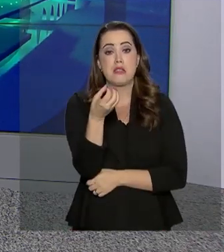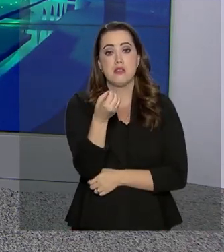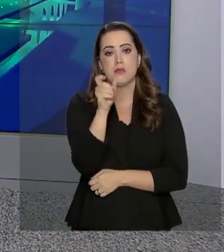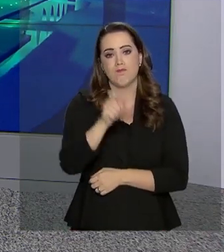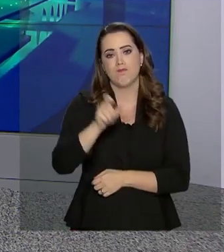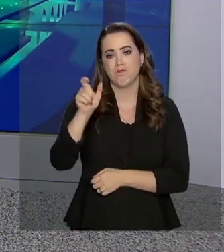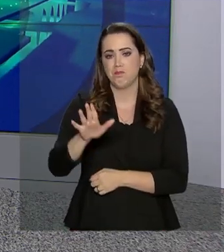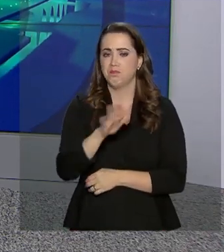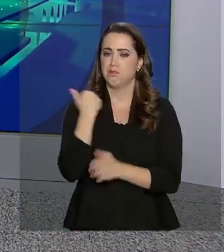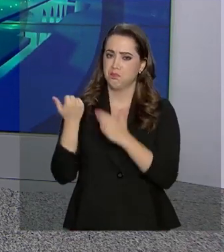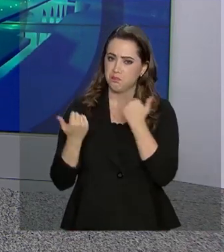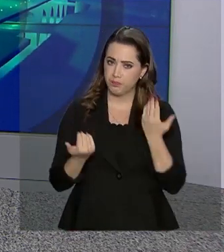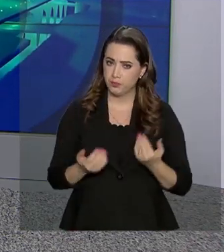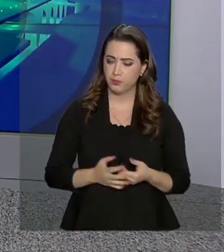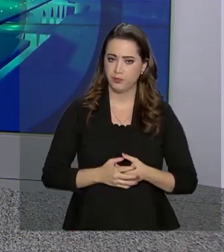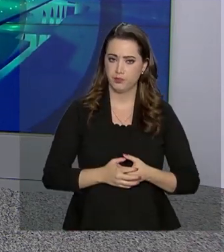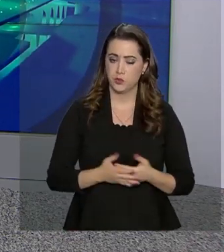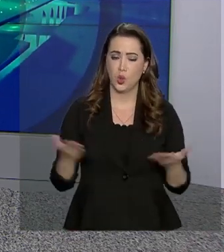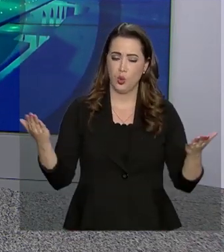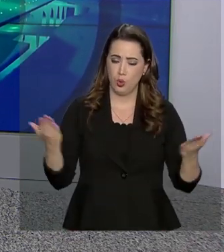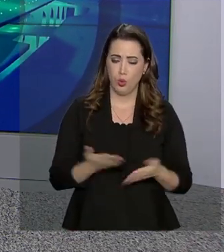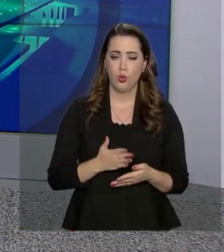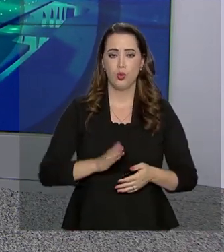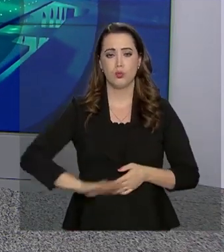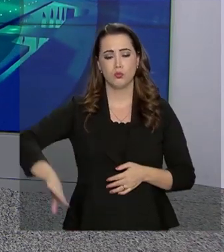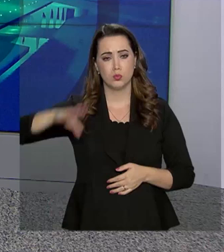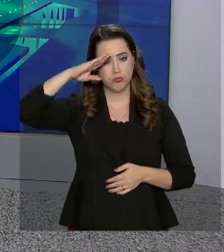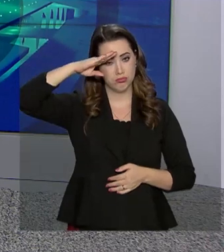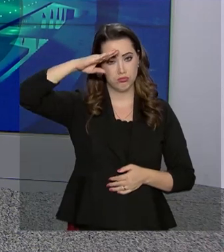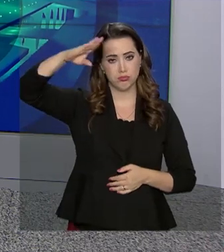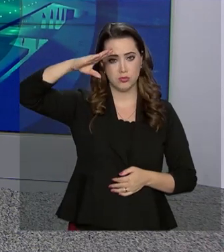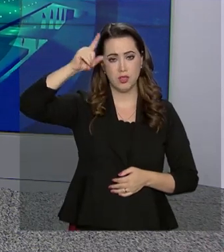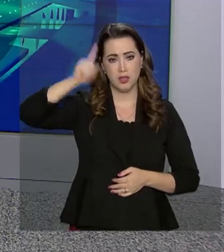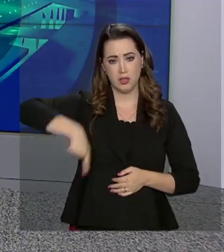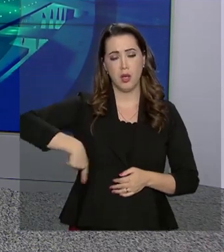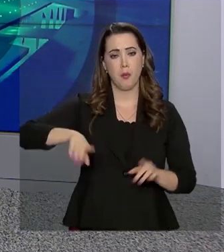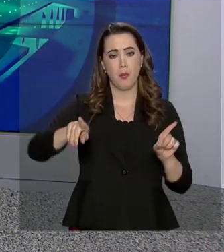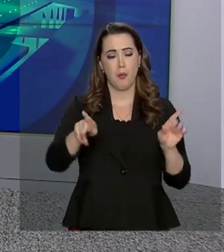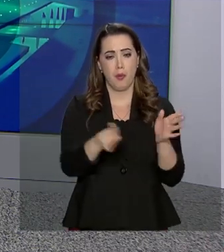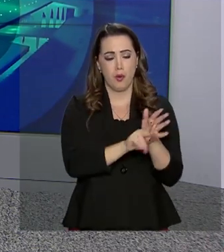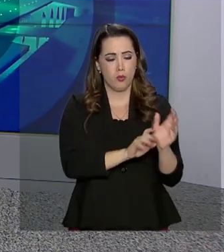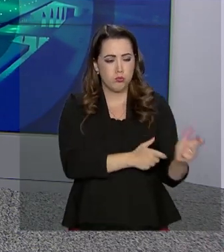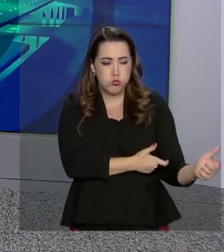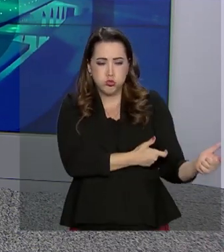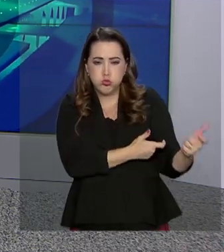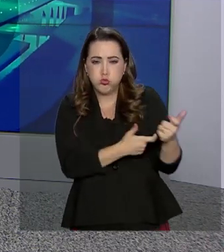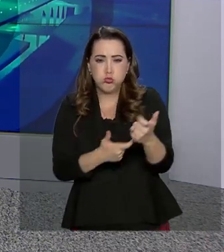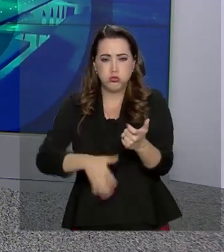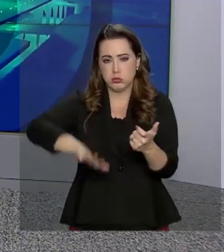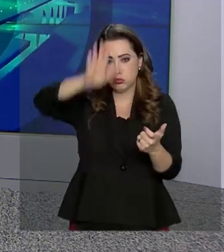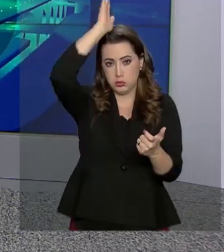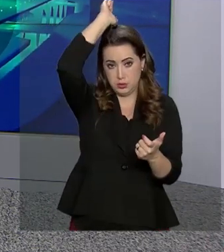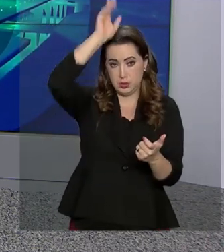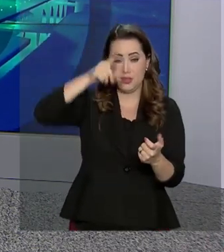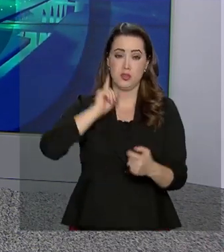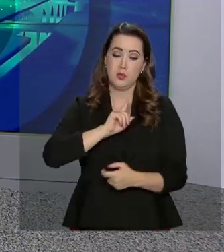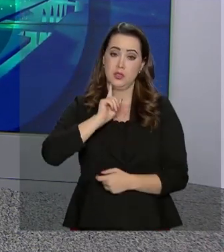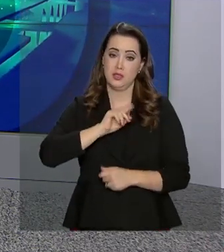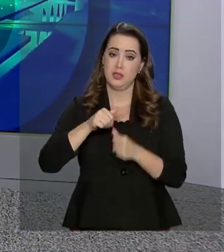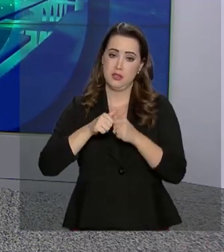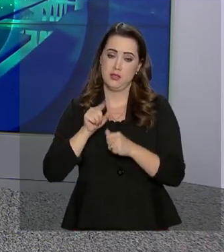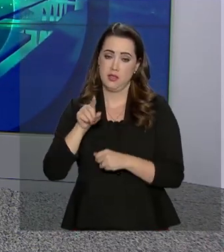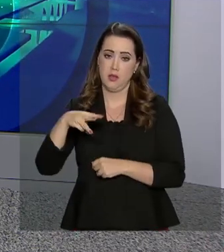pessoas. Hoje, o capitão Kleber Castro, que é do Corpo de Bombeiros de Minas Gerais e está lá em